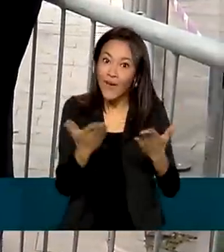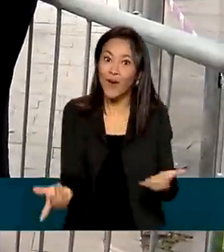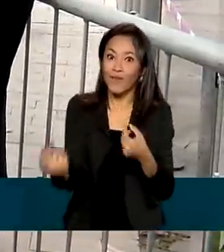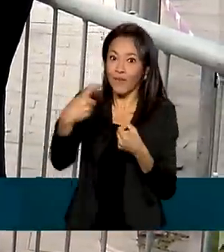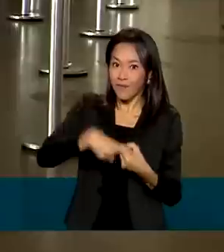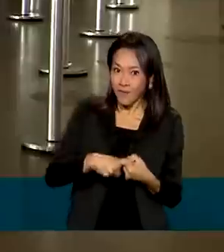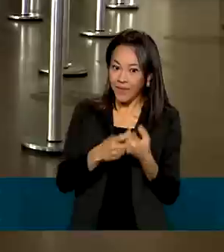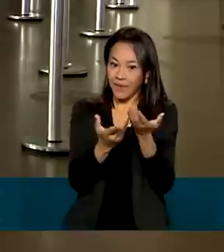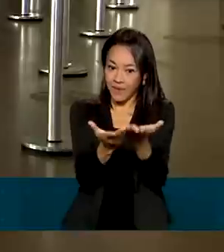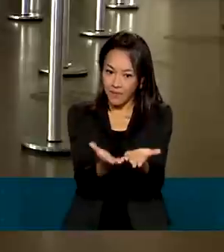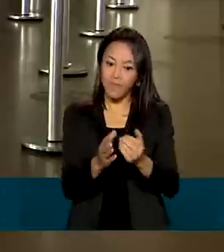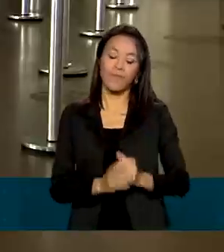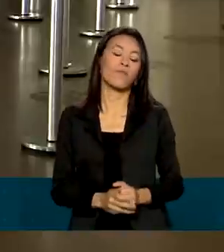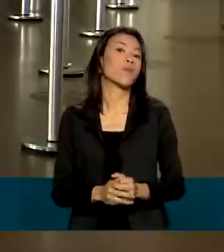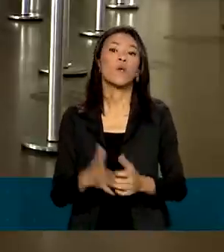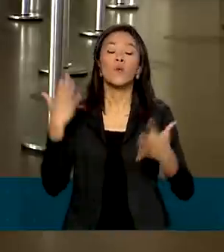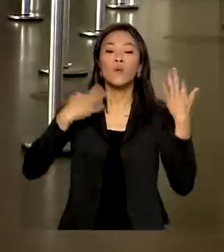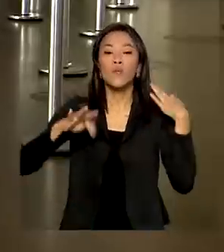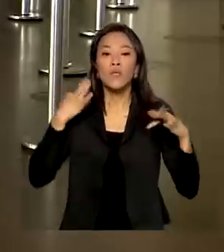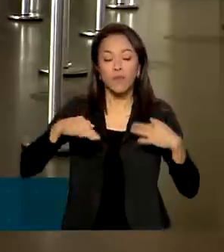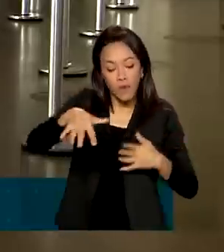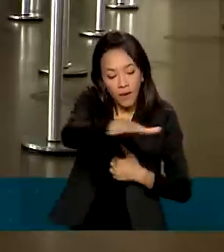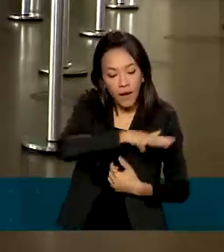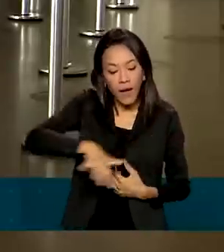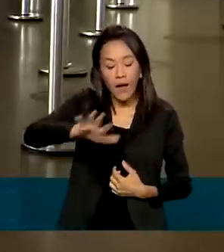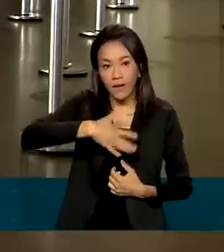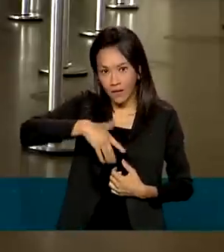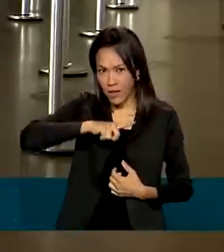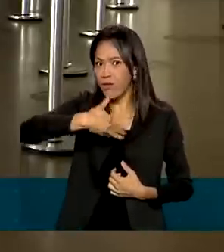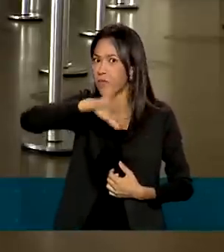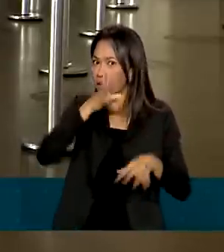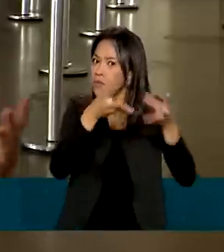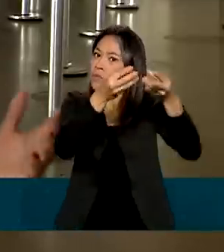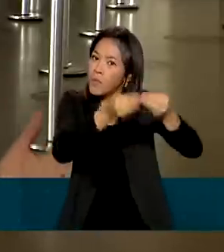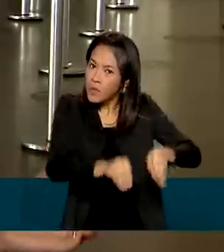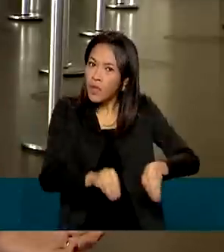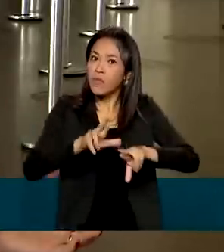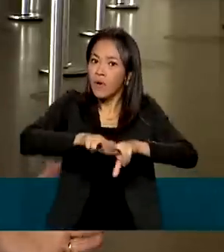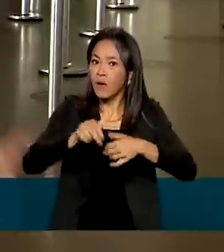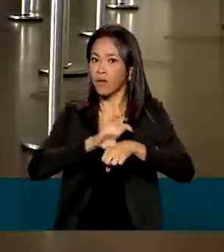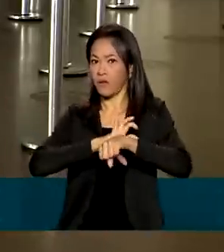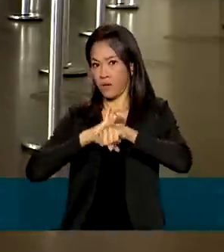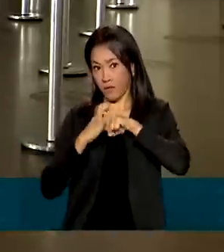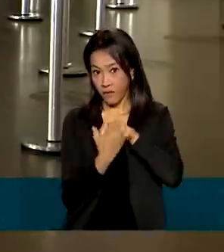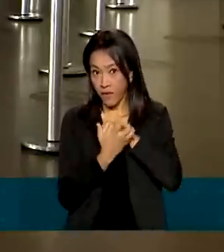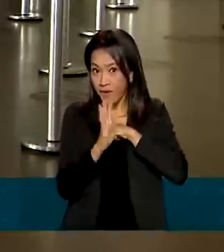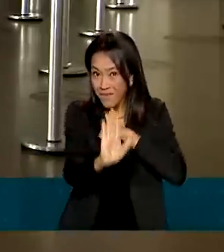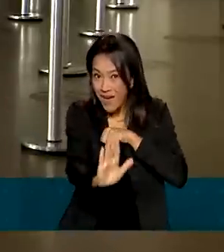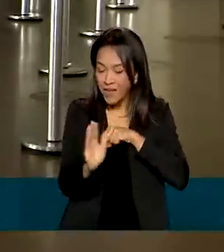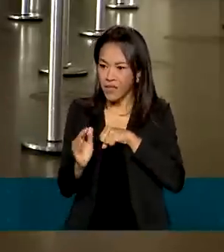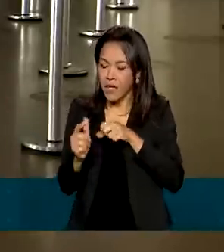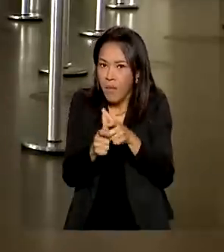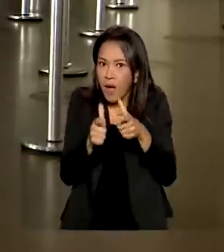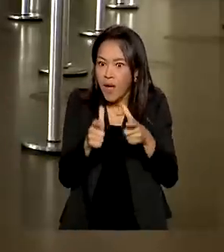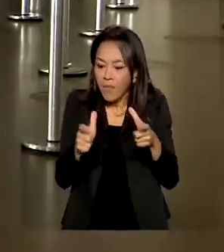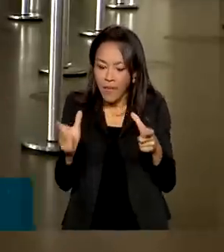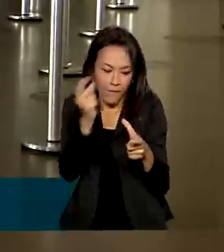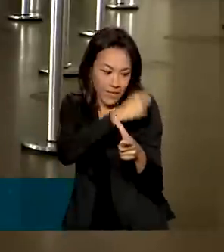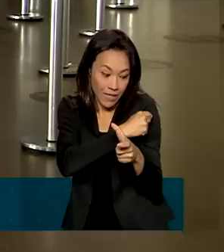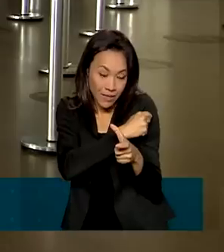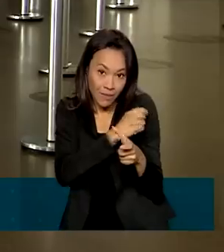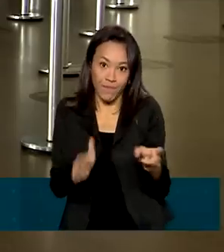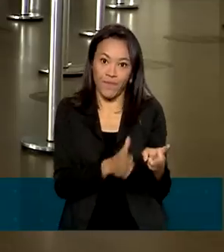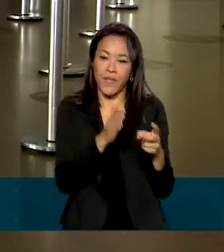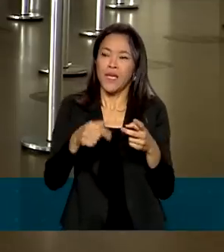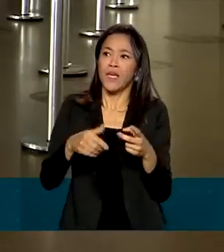recuperados. O turismo foi um dos setores mais afetados pela pandemia de Covid-19. Mas com o avanço da vacinação e a queda